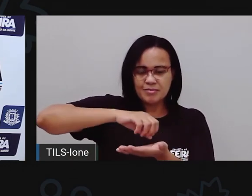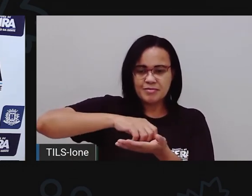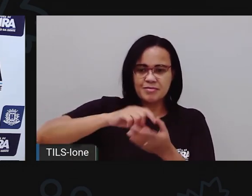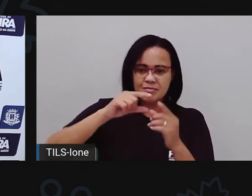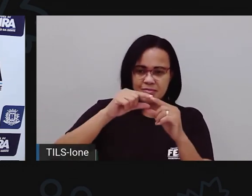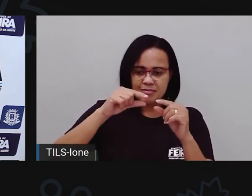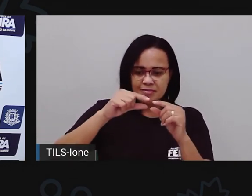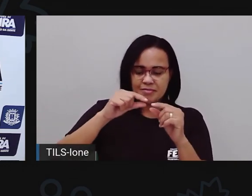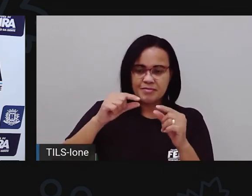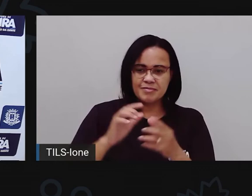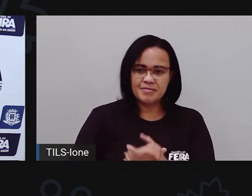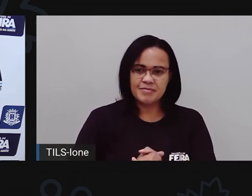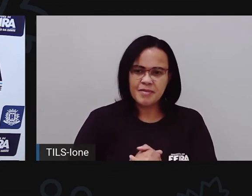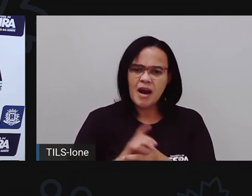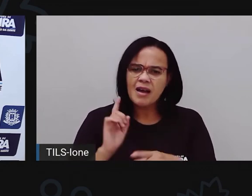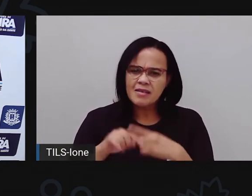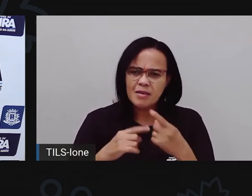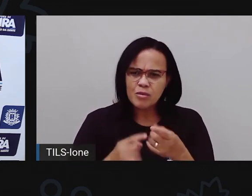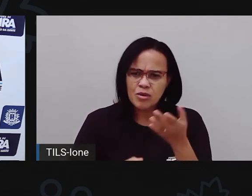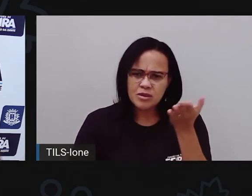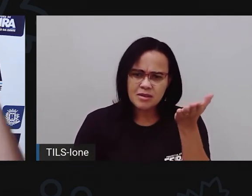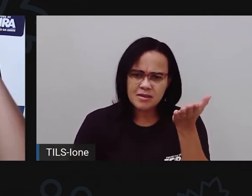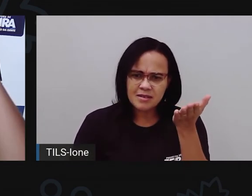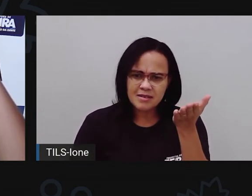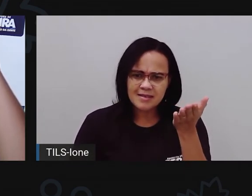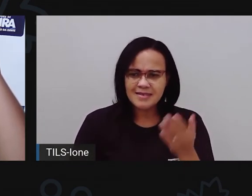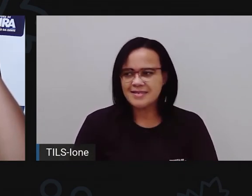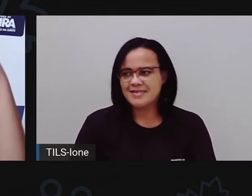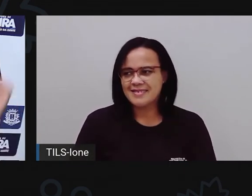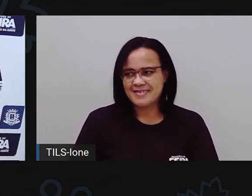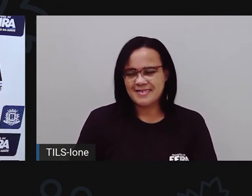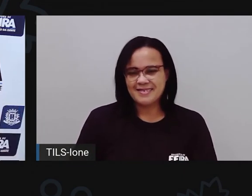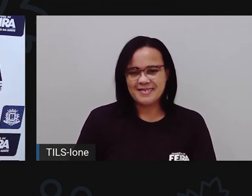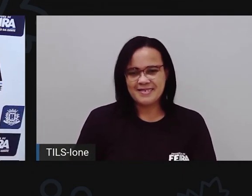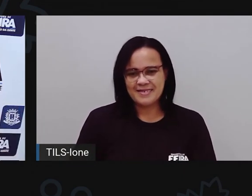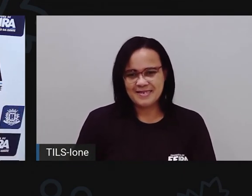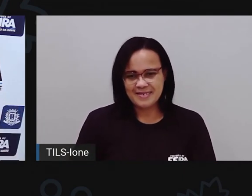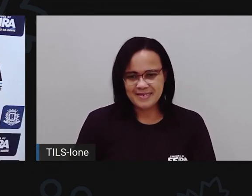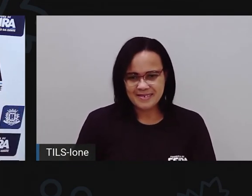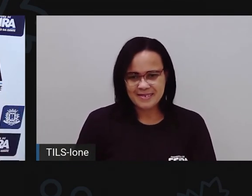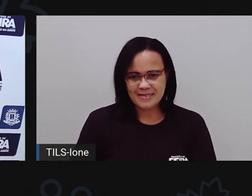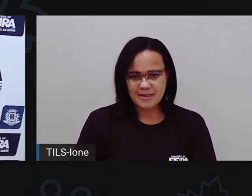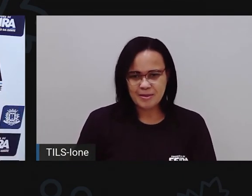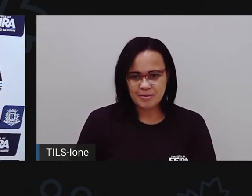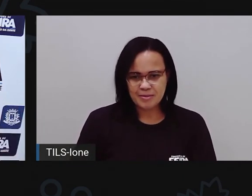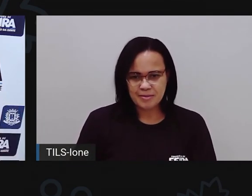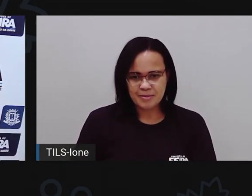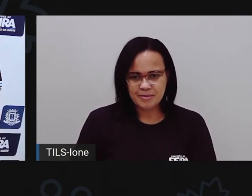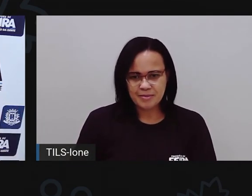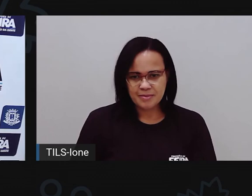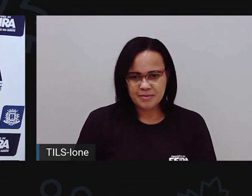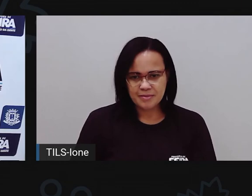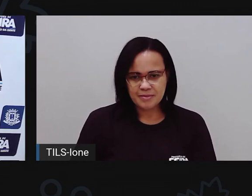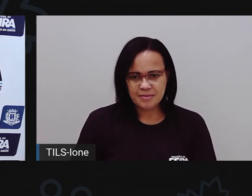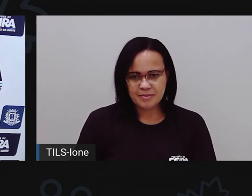E aí você faz assim, ó. O rabinho do passarinho. Você vai deixando ele fininho, ó.